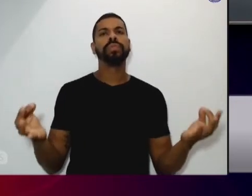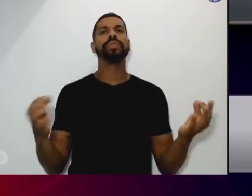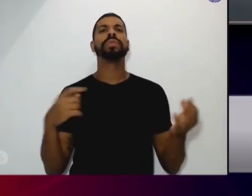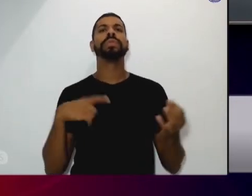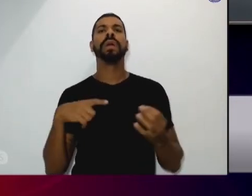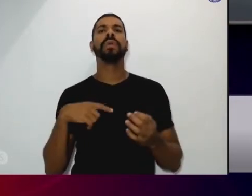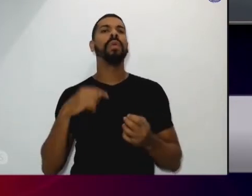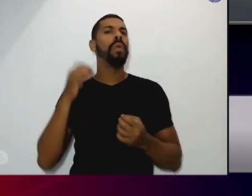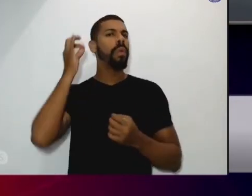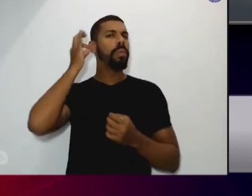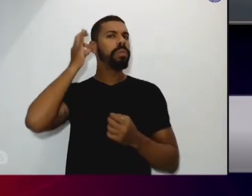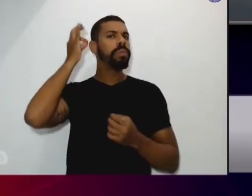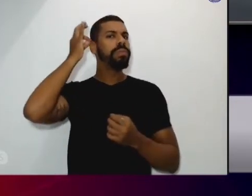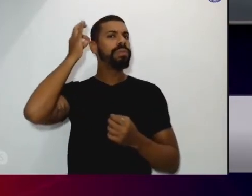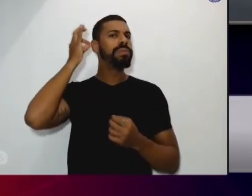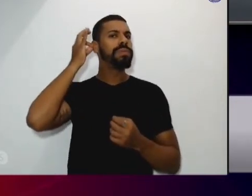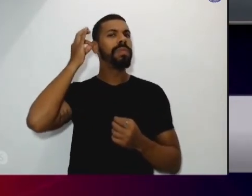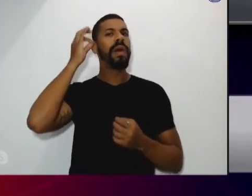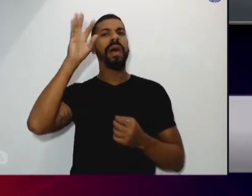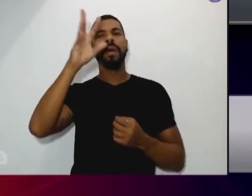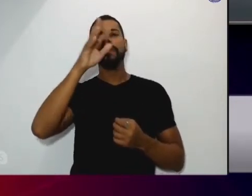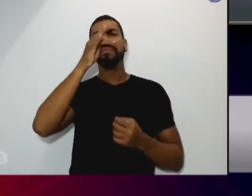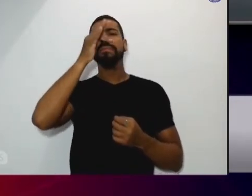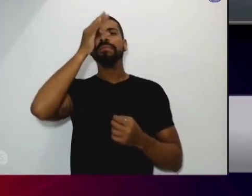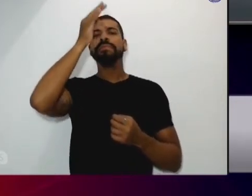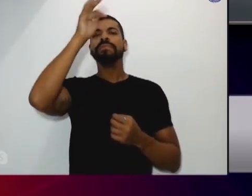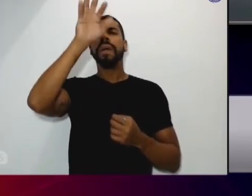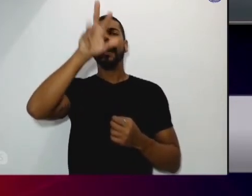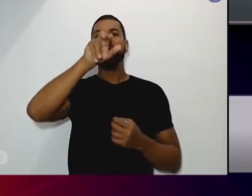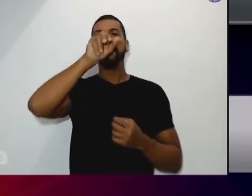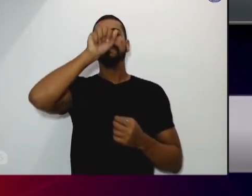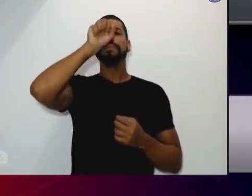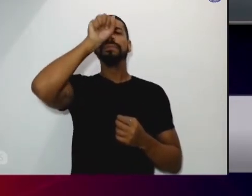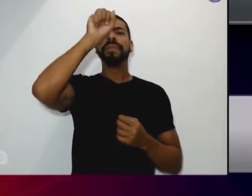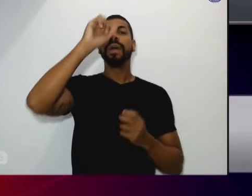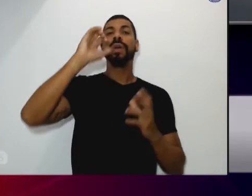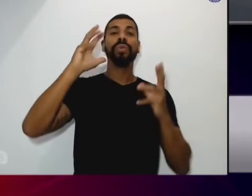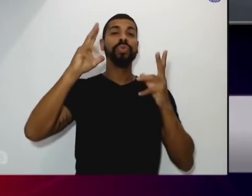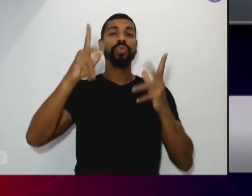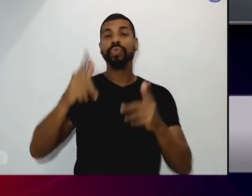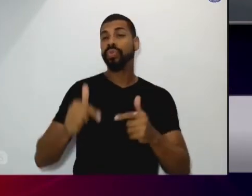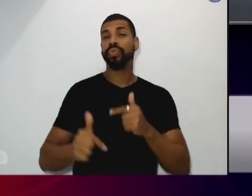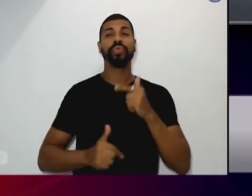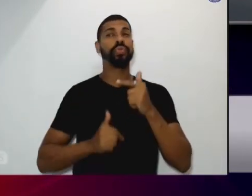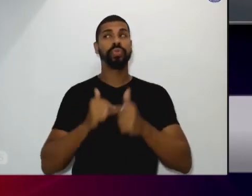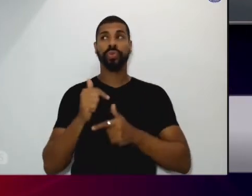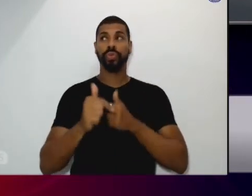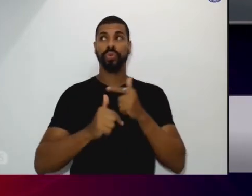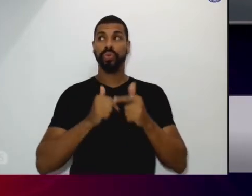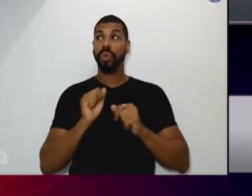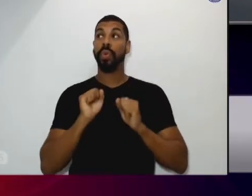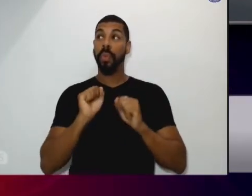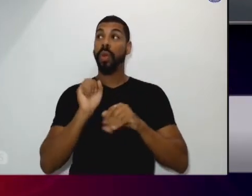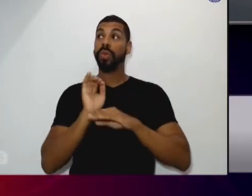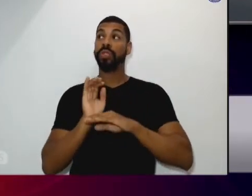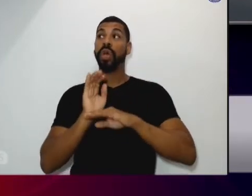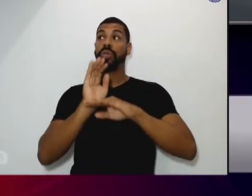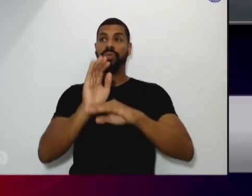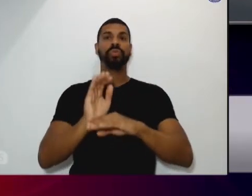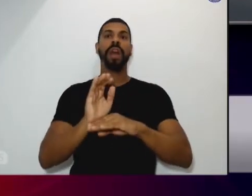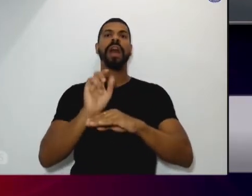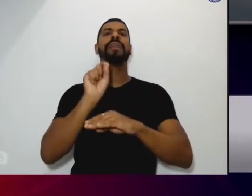florais de bar então tudo que é procedimento que pode ajudar no tratamento na